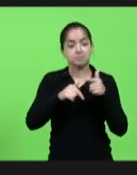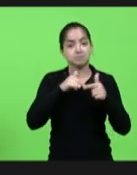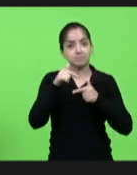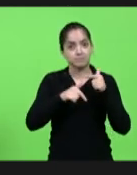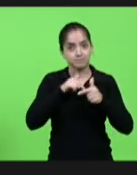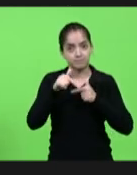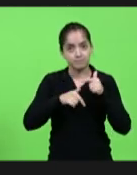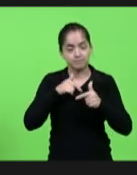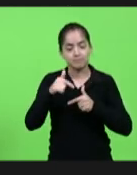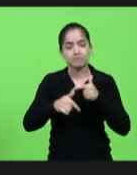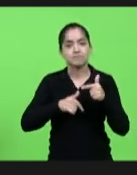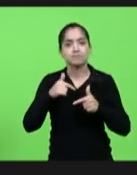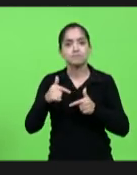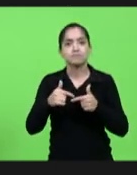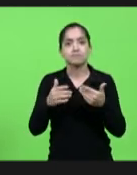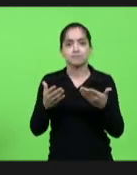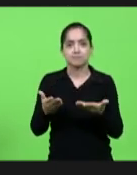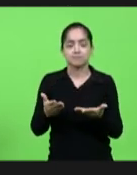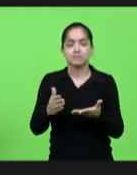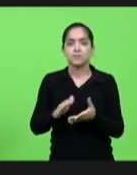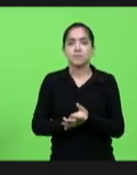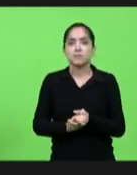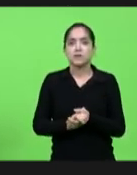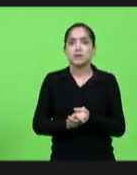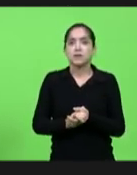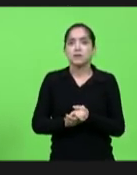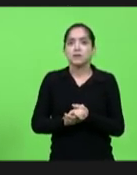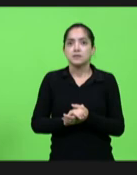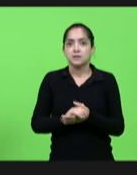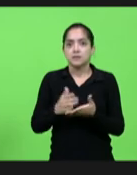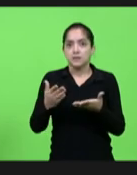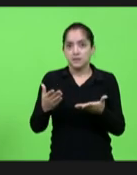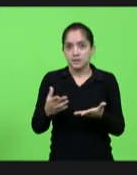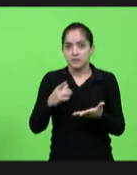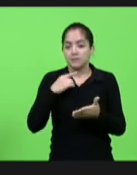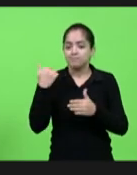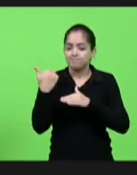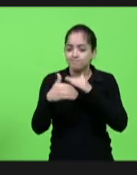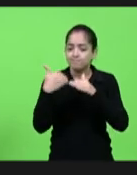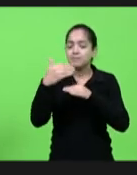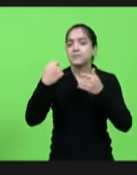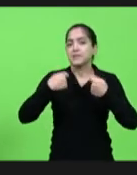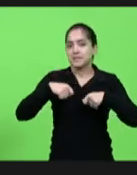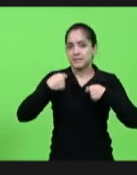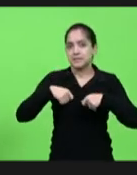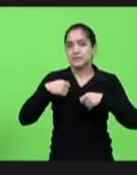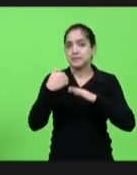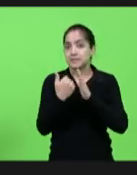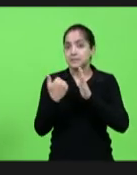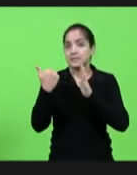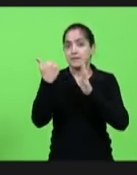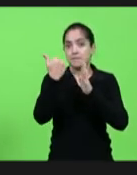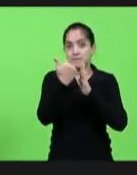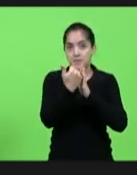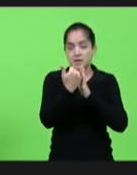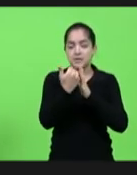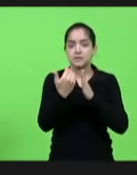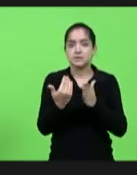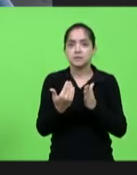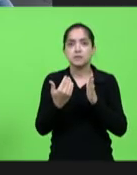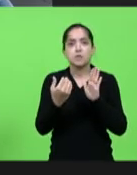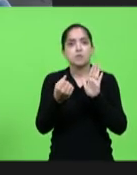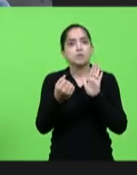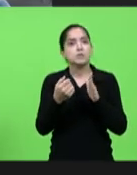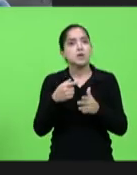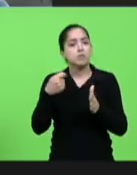enquanto social temos muito mais né avançar temos uma luta histórica que é um